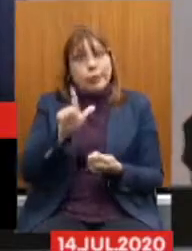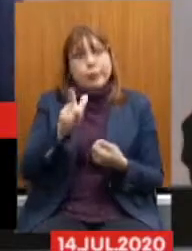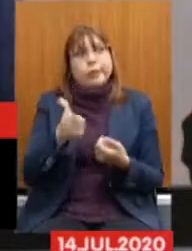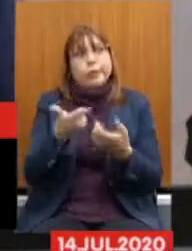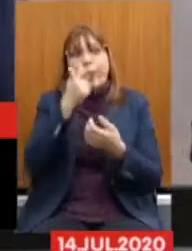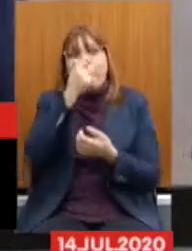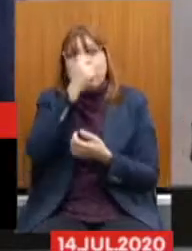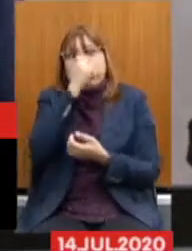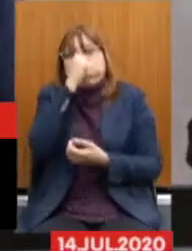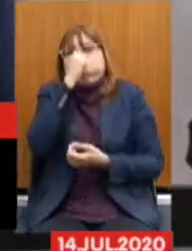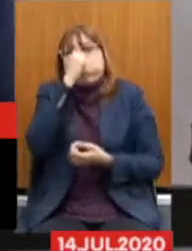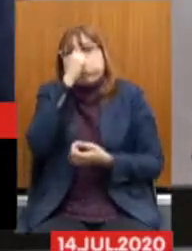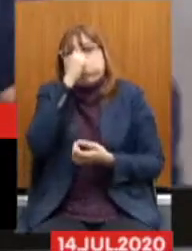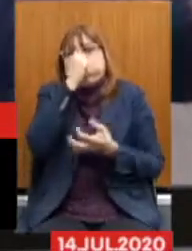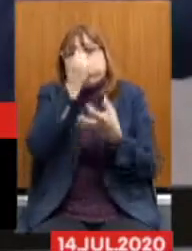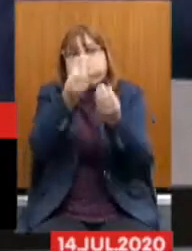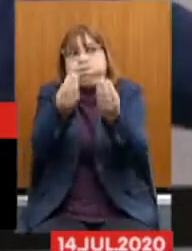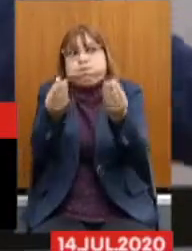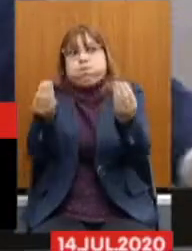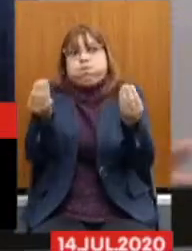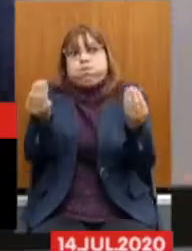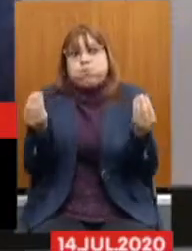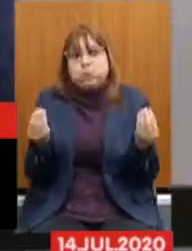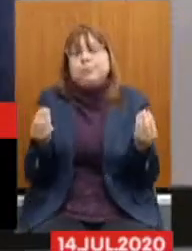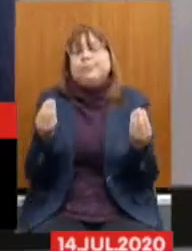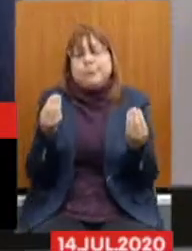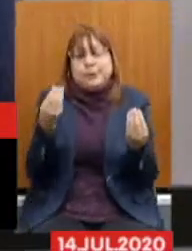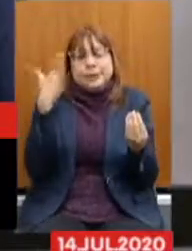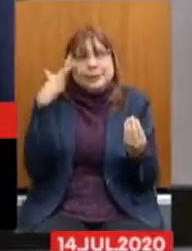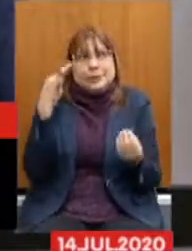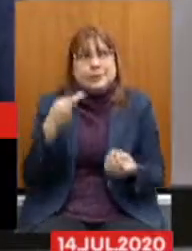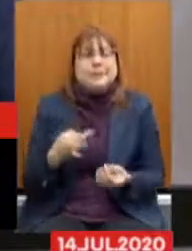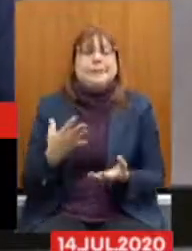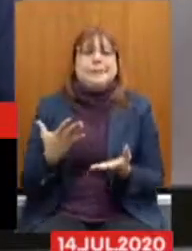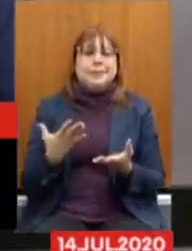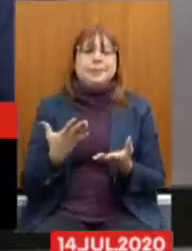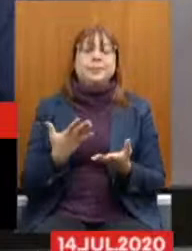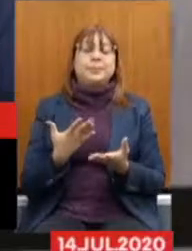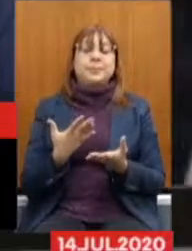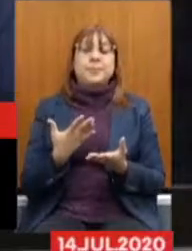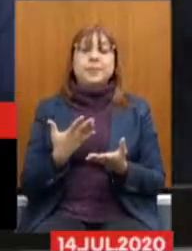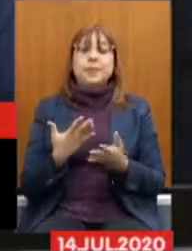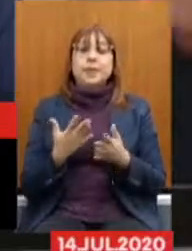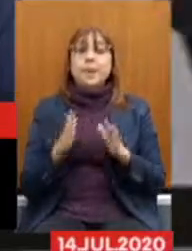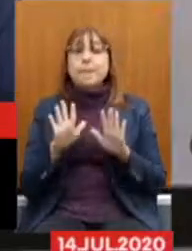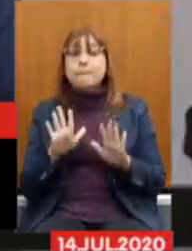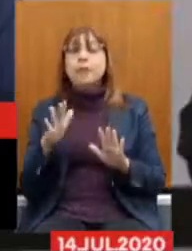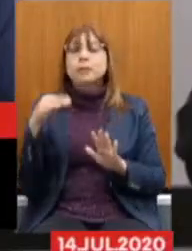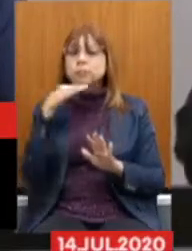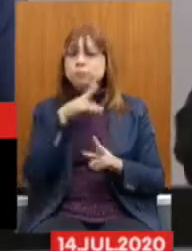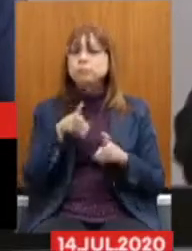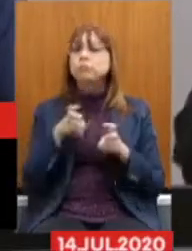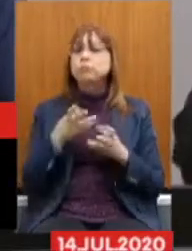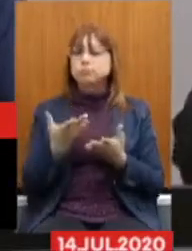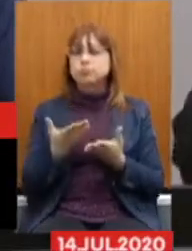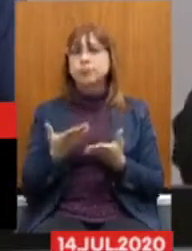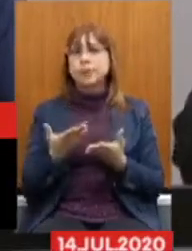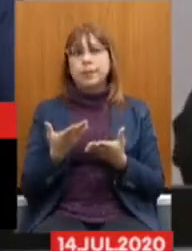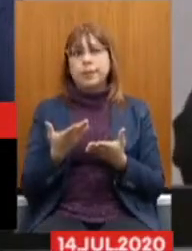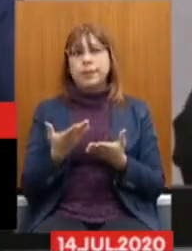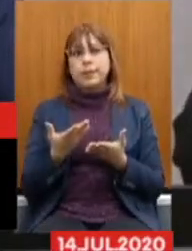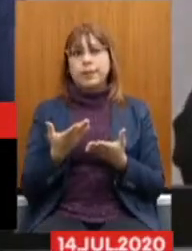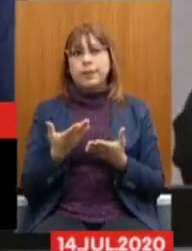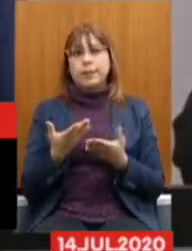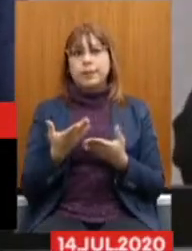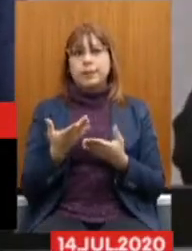dentro, na porta. Mas eu tenho certeza que nós vamos ver pela audiência, quando